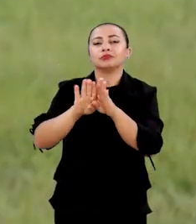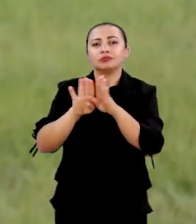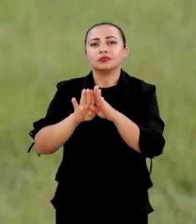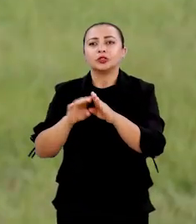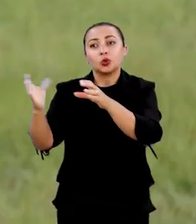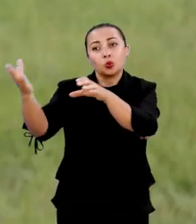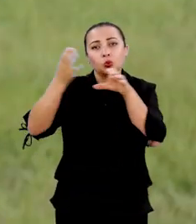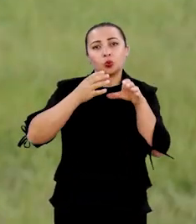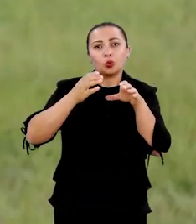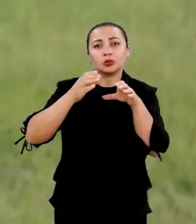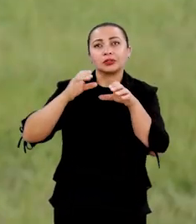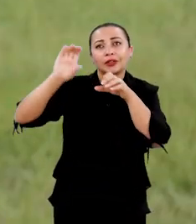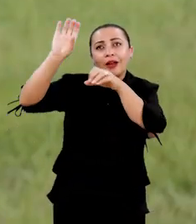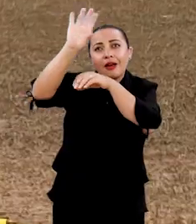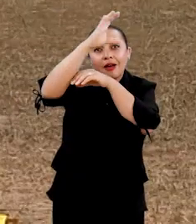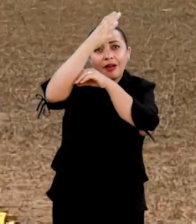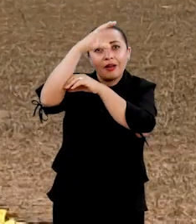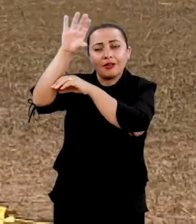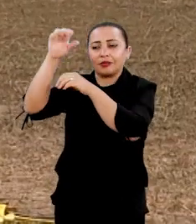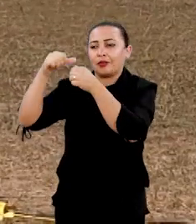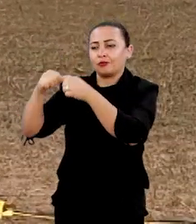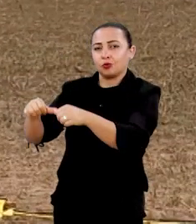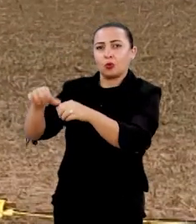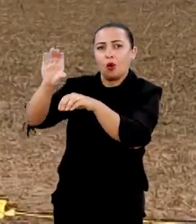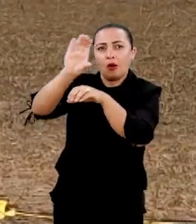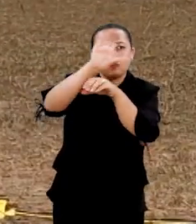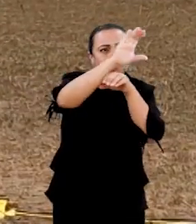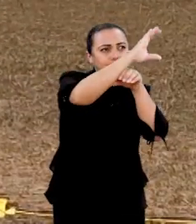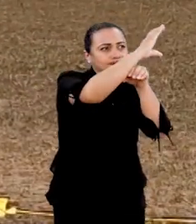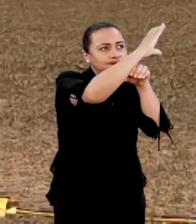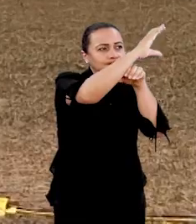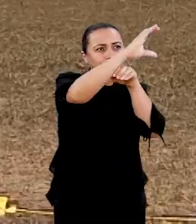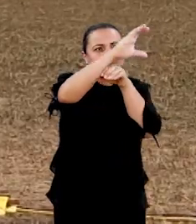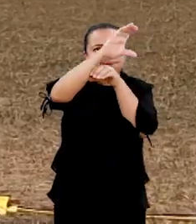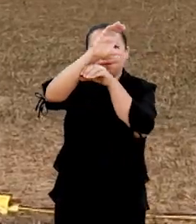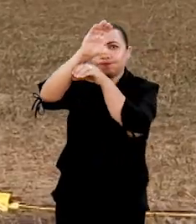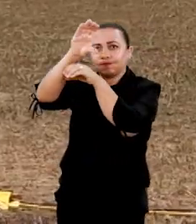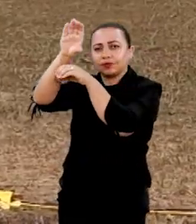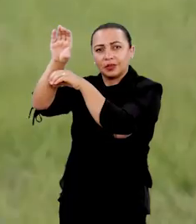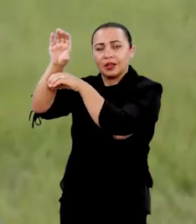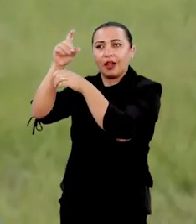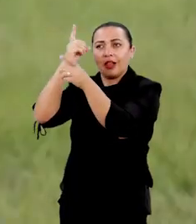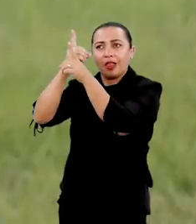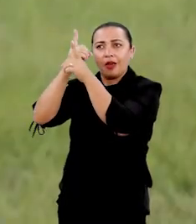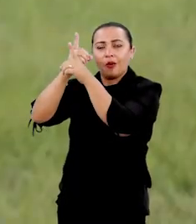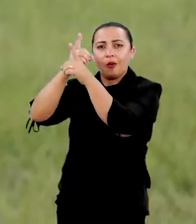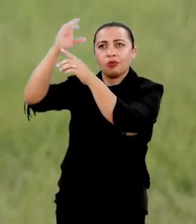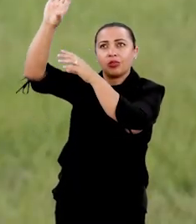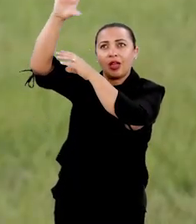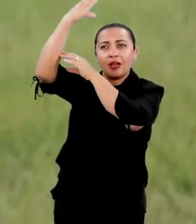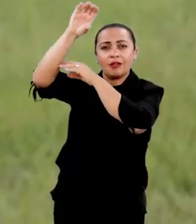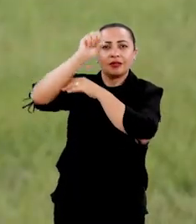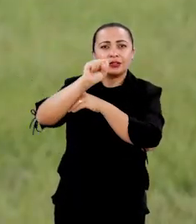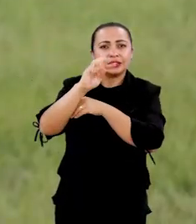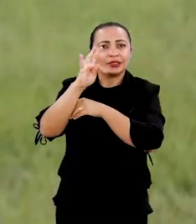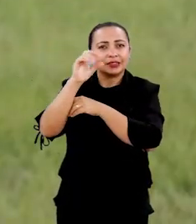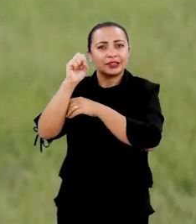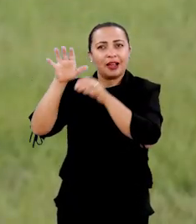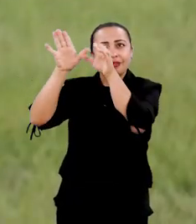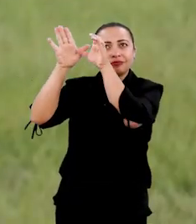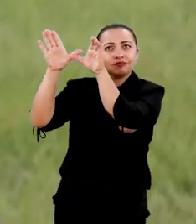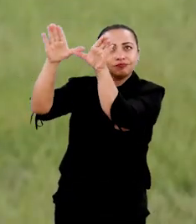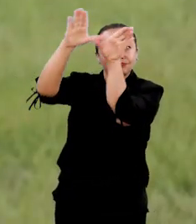trouxeram esse equipamento, esse radar. Houve instalação de equipamento e esse radar, o ele faz? Ele rastreia satélites